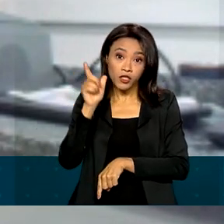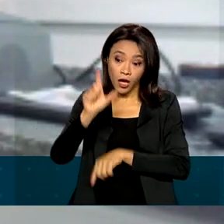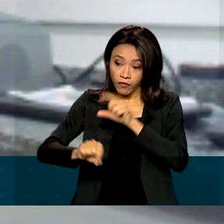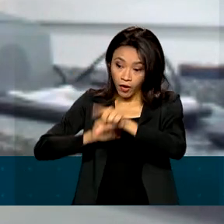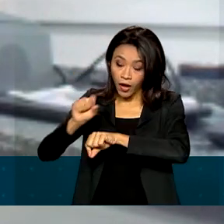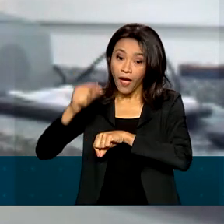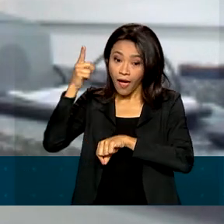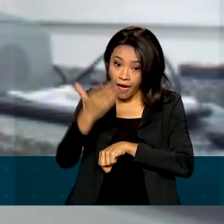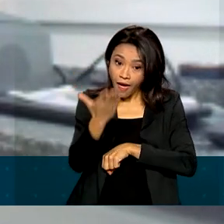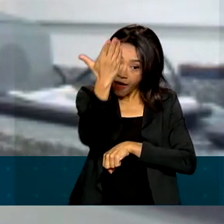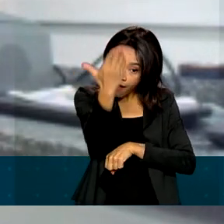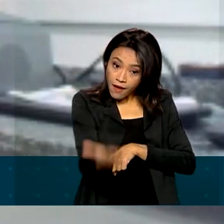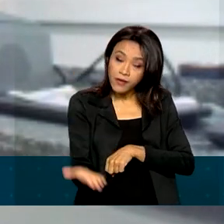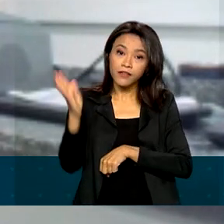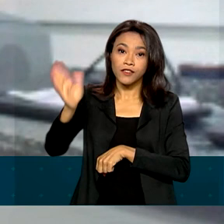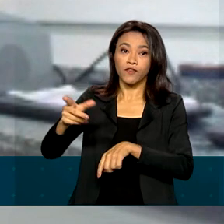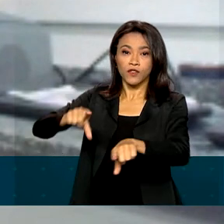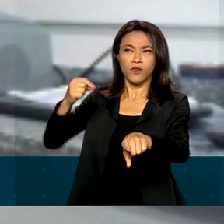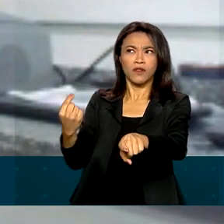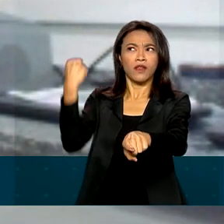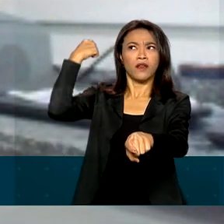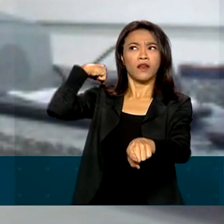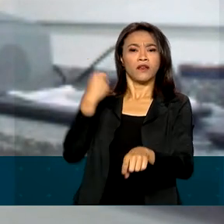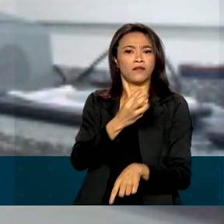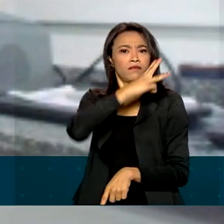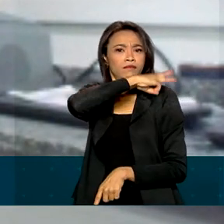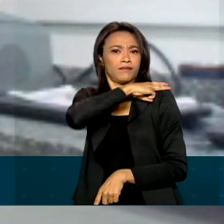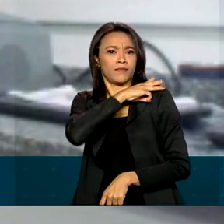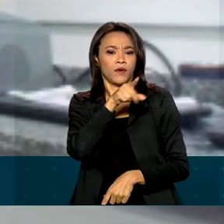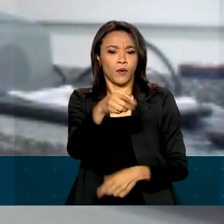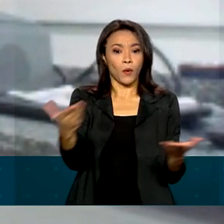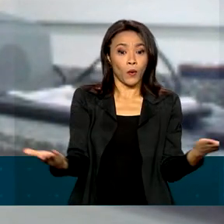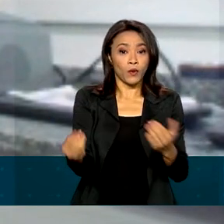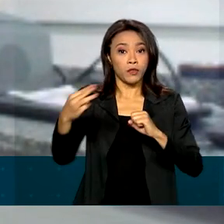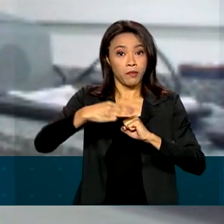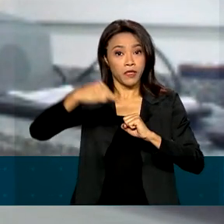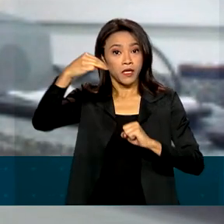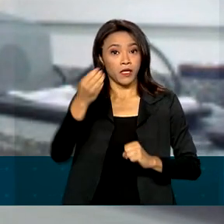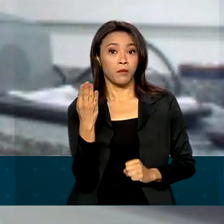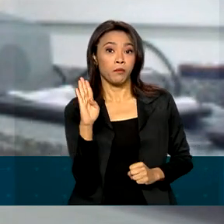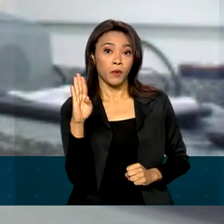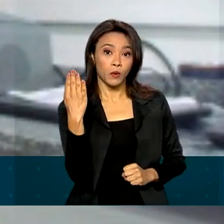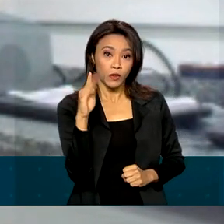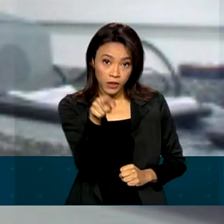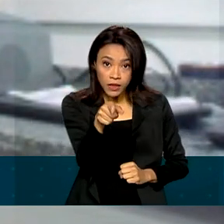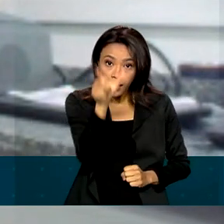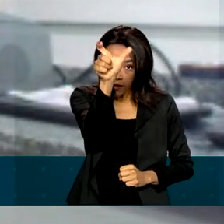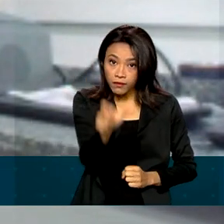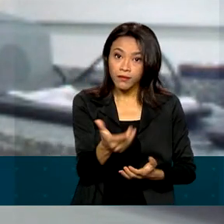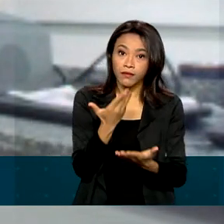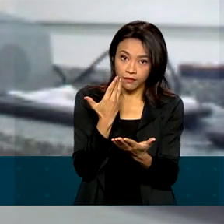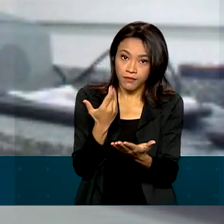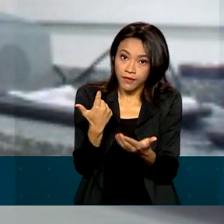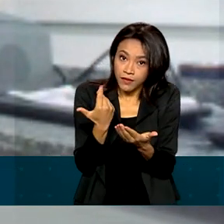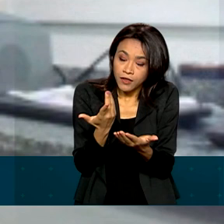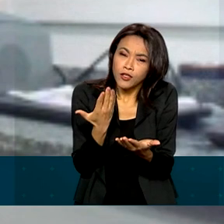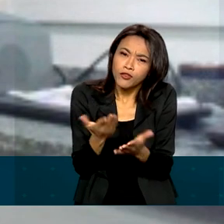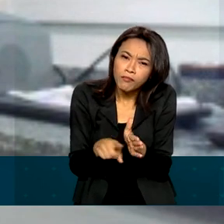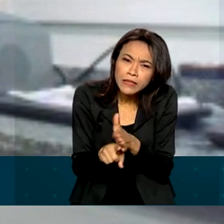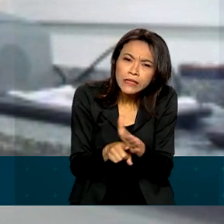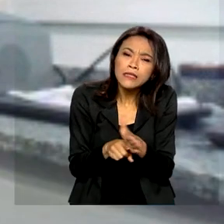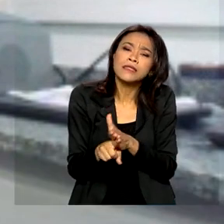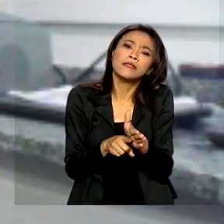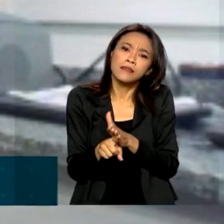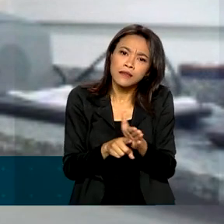participantes do programa desde o ensino médio. Hoje, tem mestrado em biologia e trabalha no CETENE. A gente produz